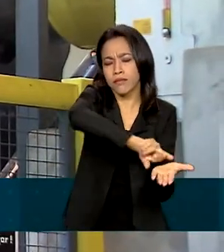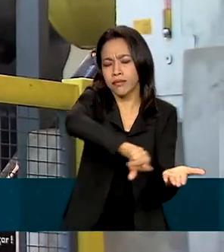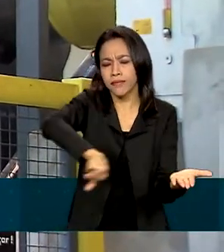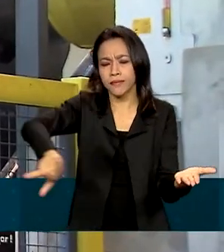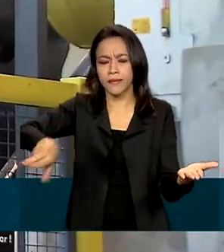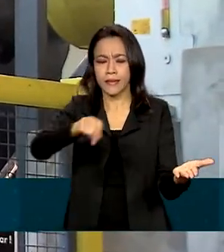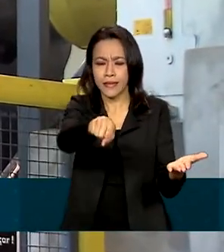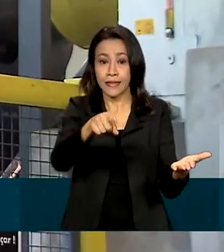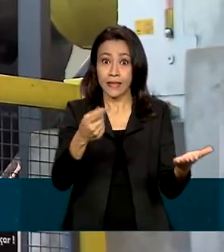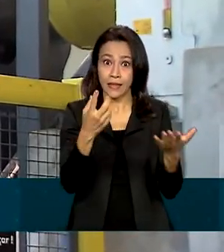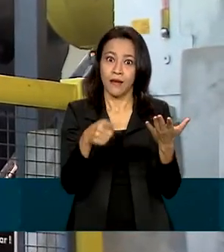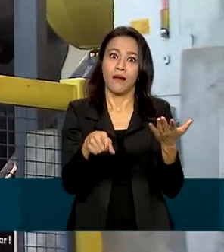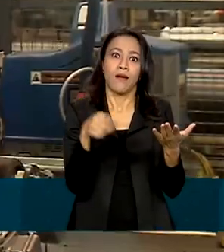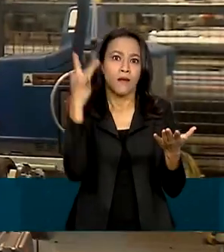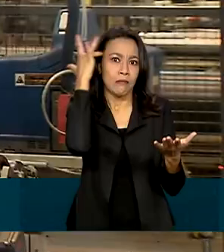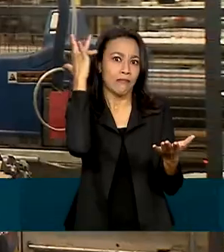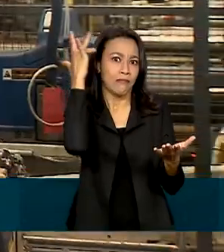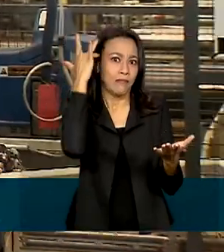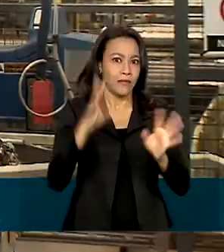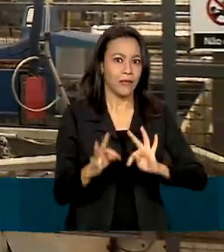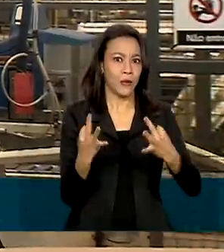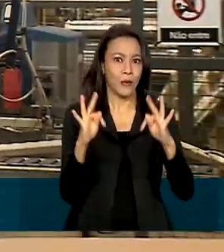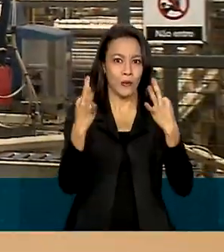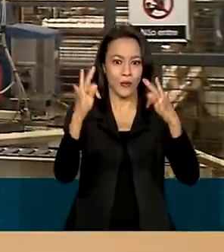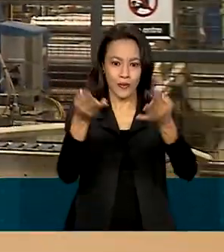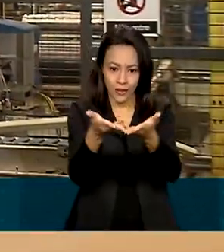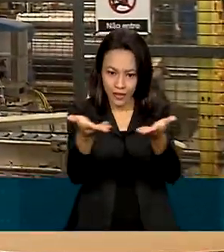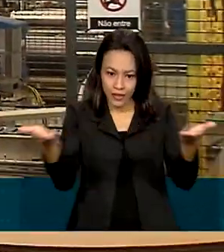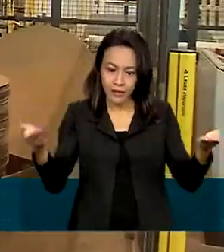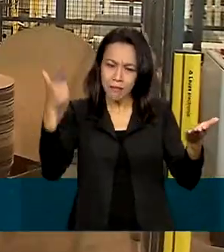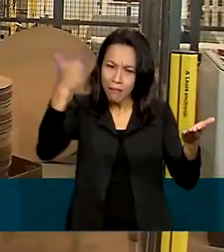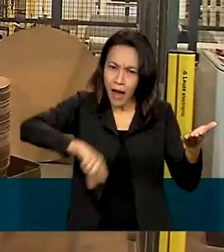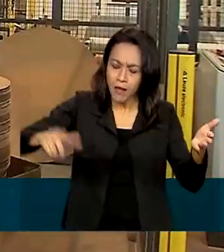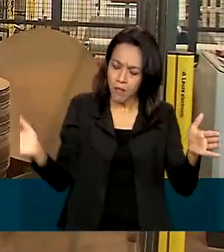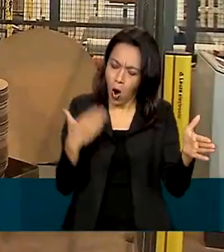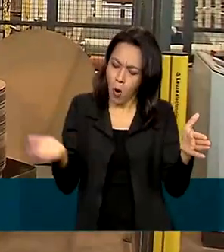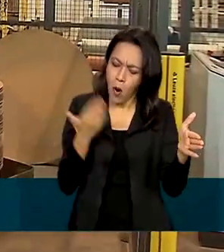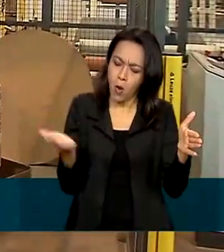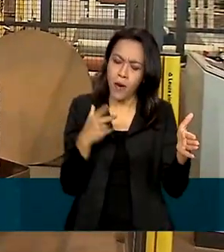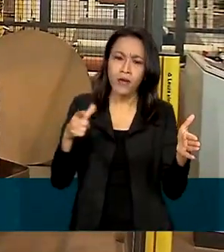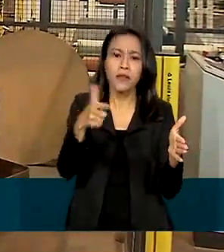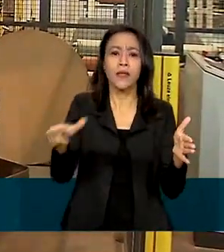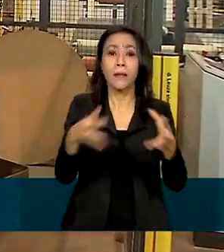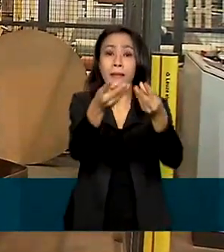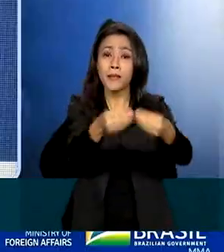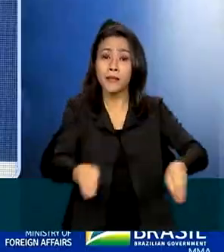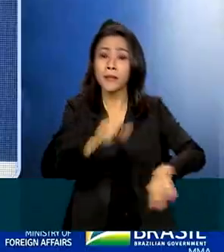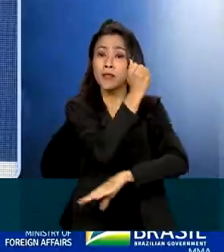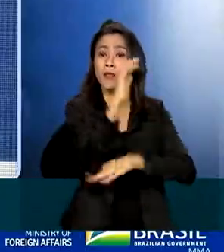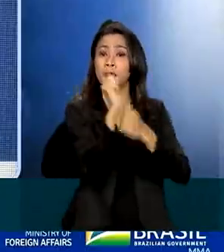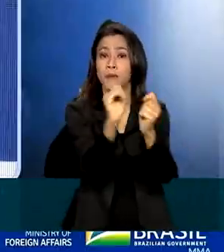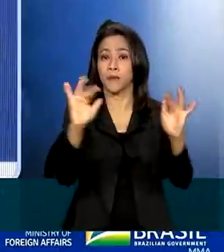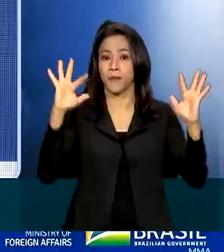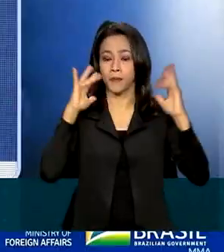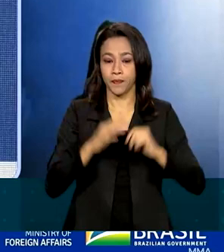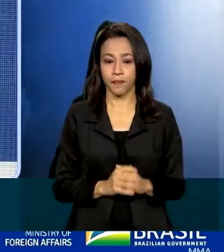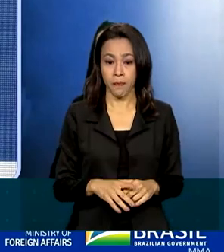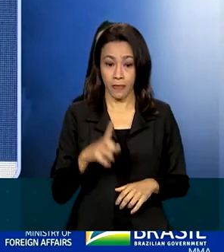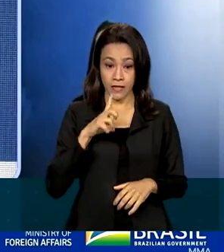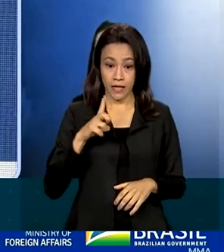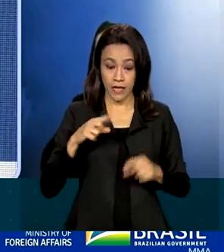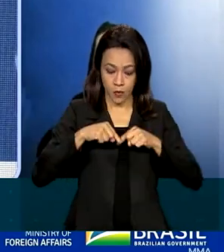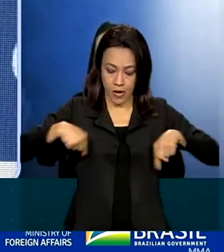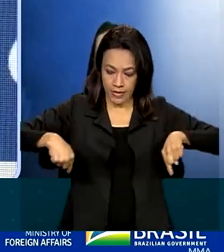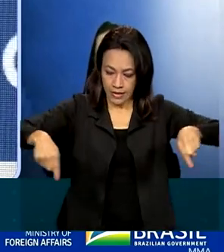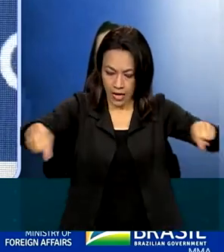conectadas de alta tecnologia. para produzir mais e sem agredir o meio ambiente. Precisa ter uma sala de comando e controle,